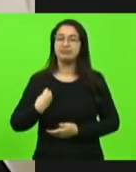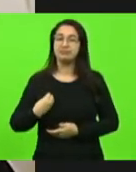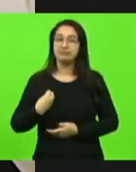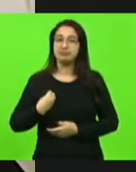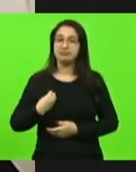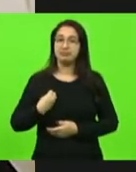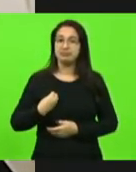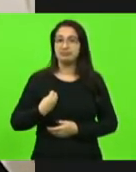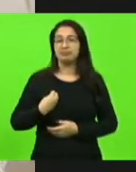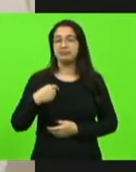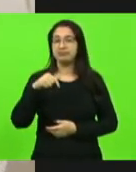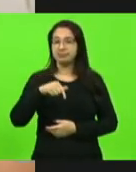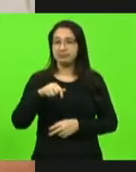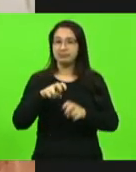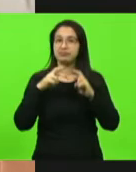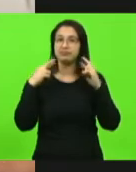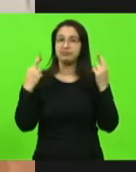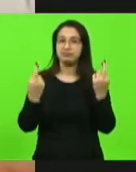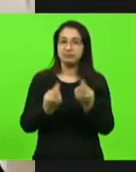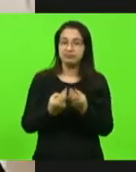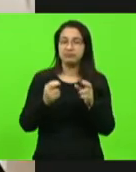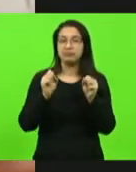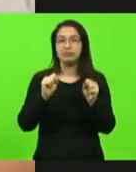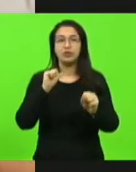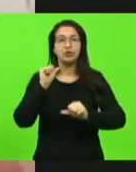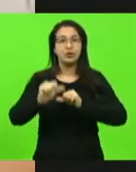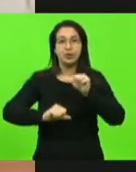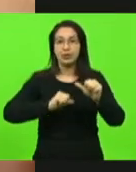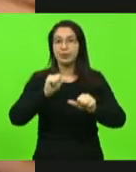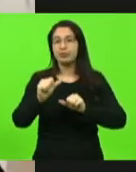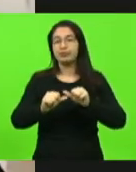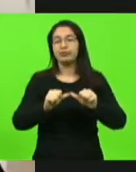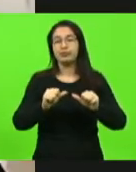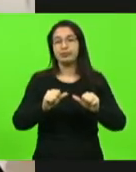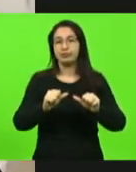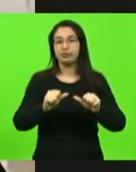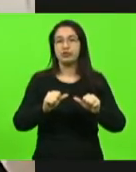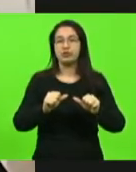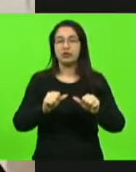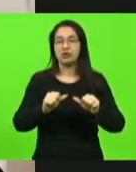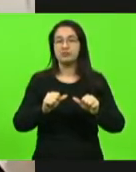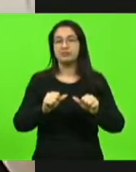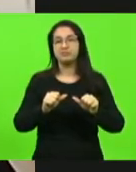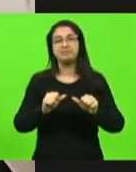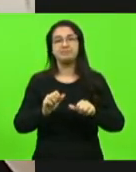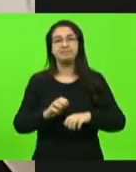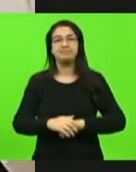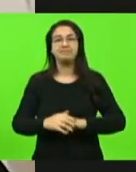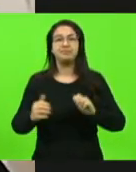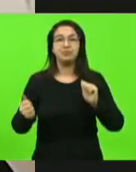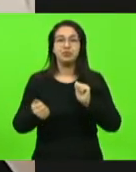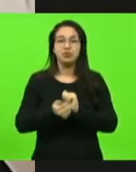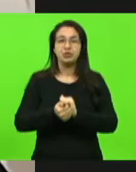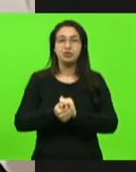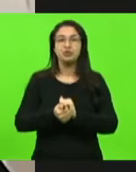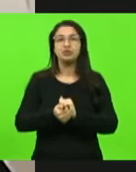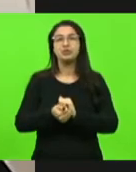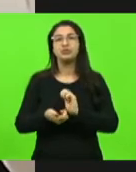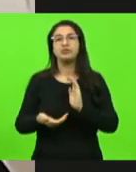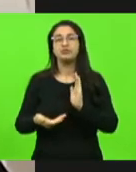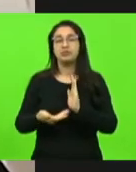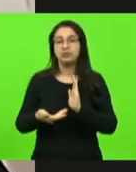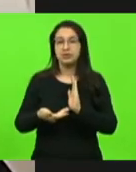reverter esse quadro, nos desdobrar em esforço junto ao Senado para que isso não passe,